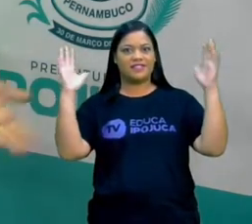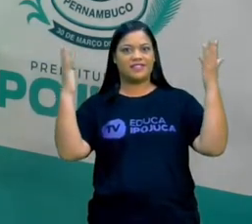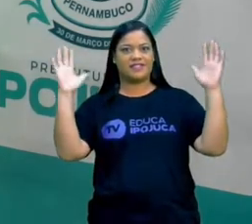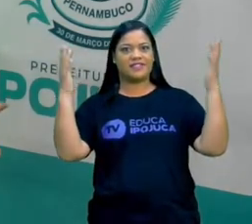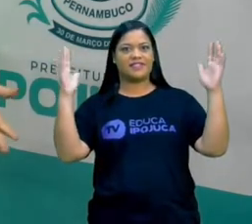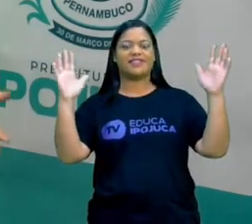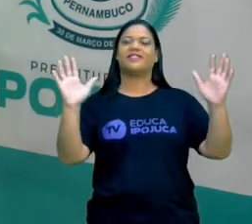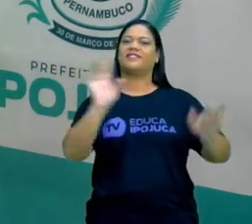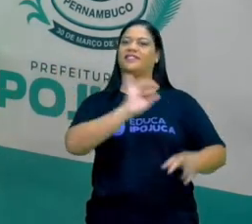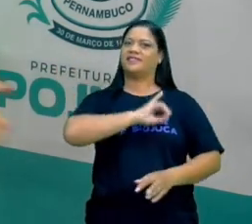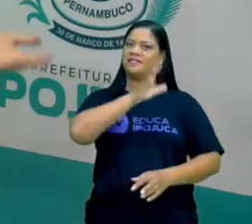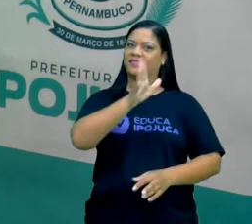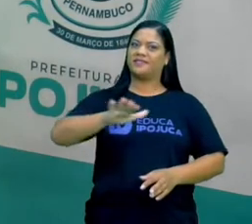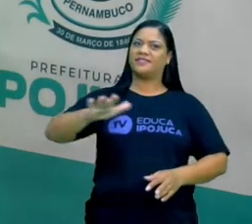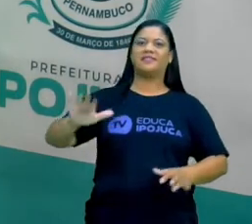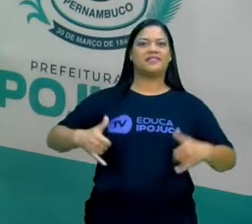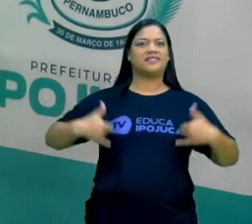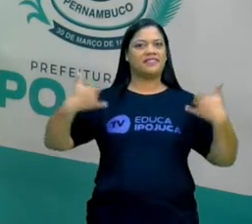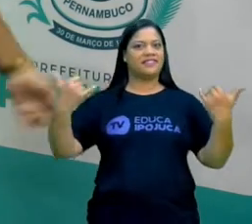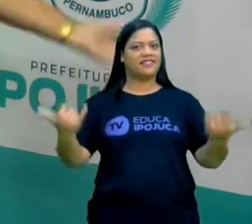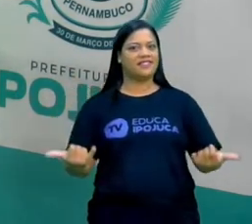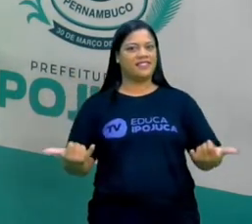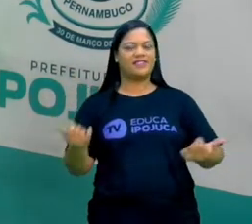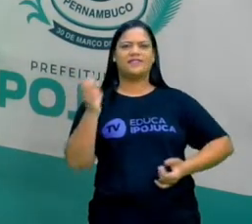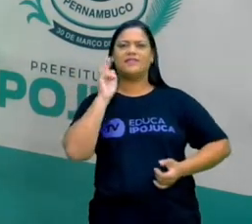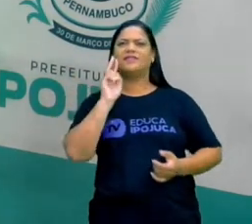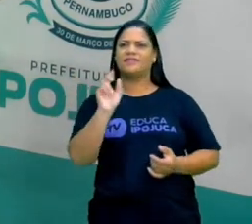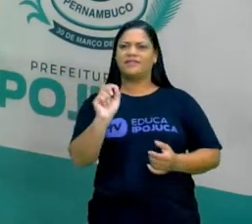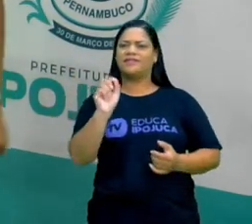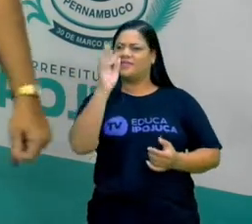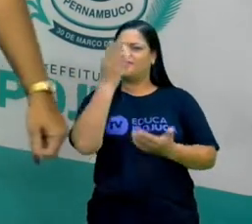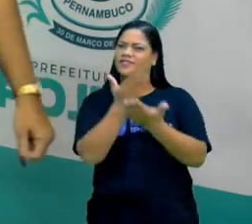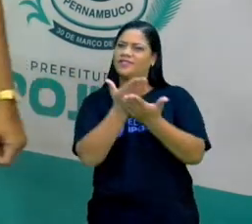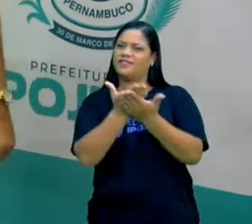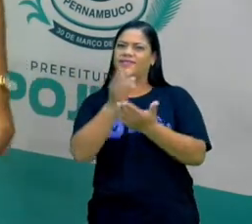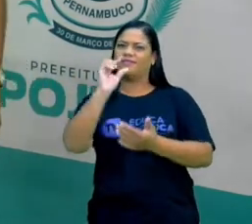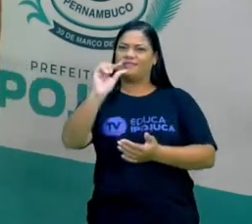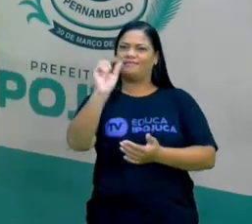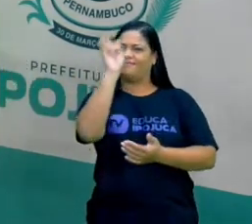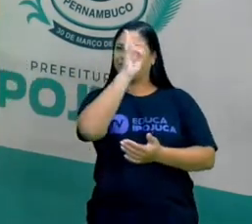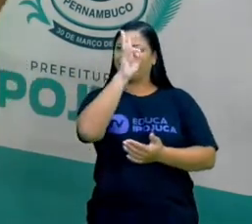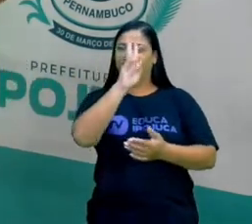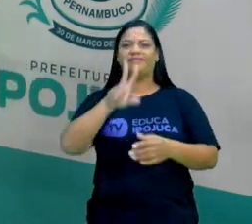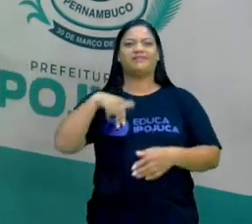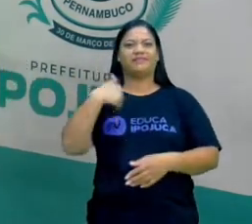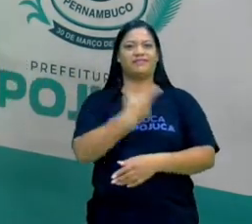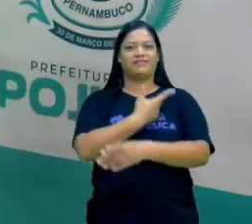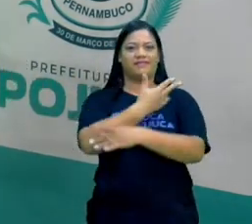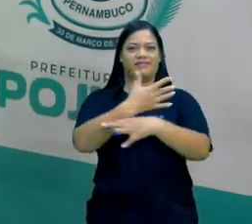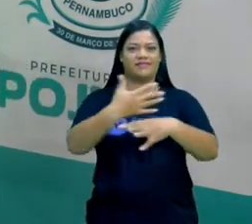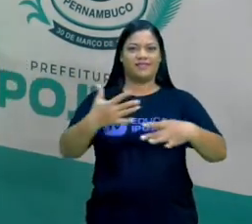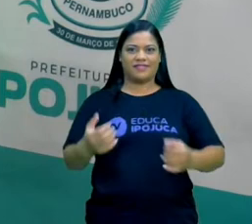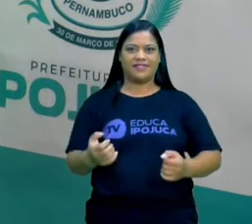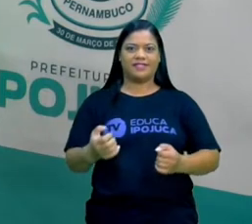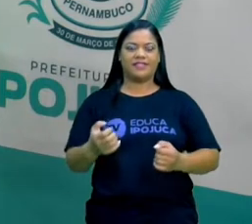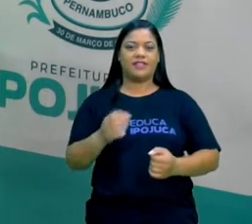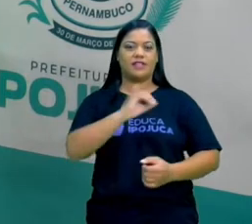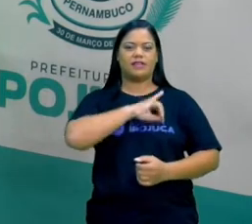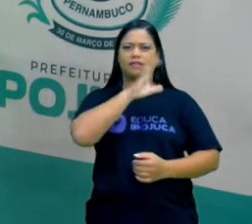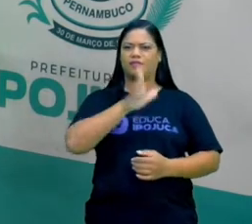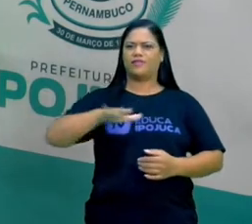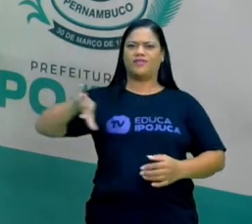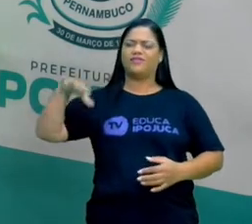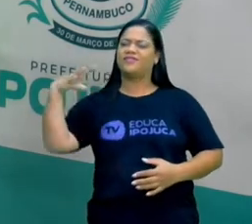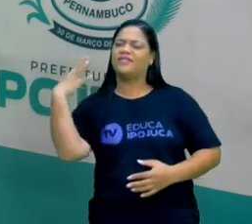aniversário de Pojuca. Vamos ver o que é um pouco sobre a nossa história da nossa cidade. Pojuca tem cantos mil,